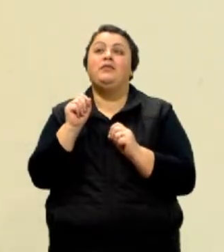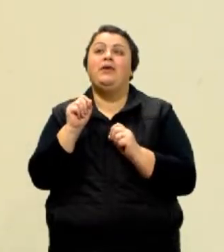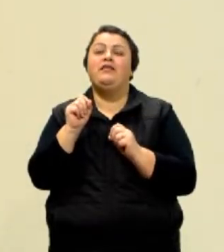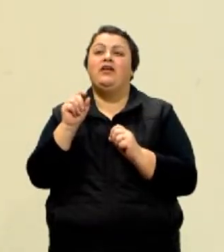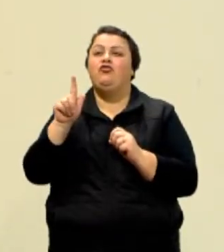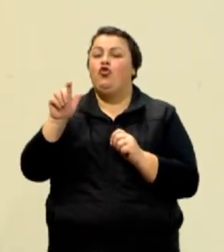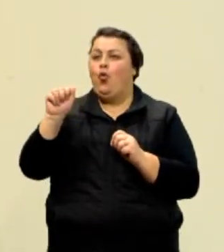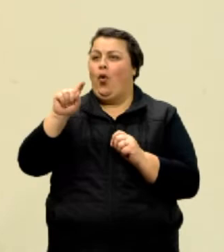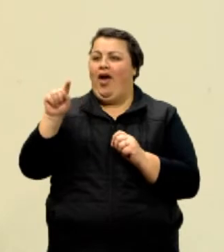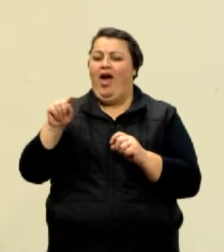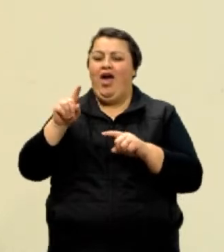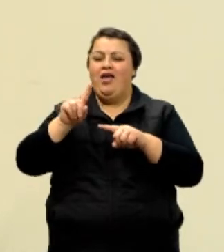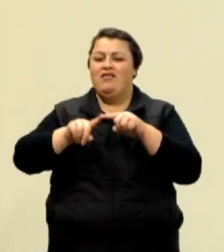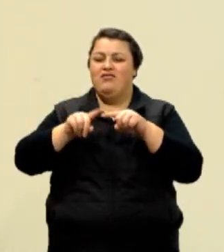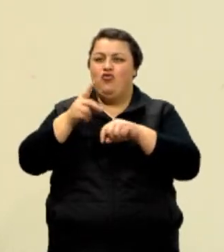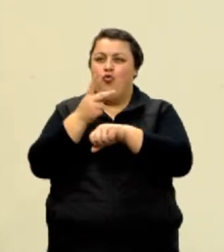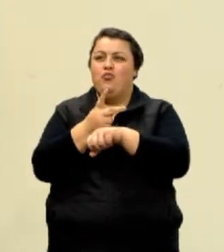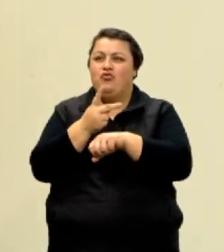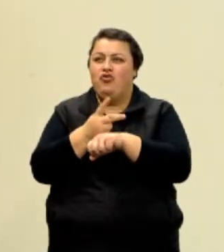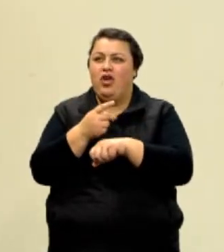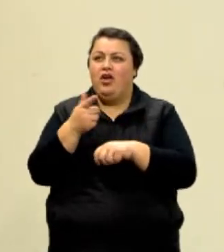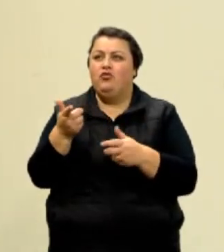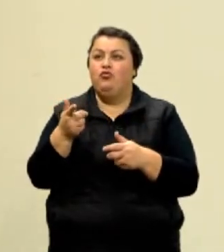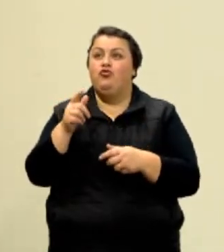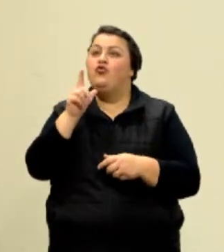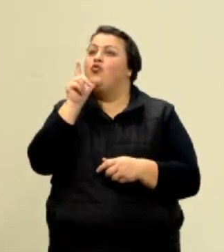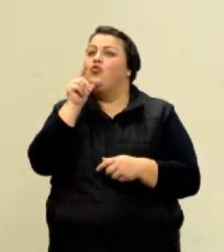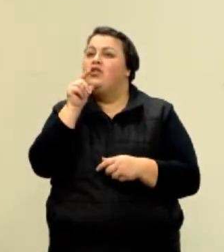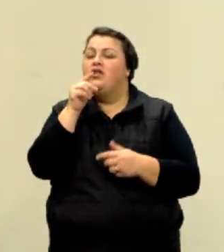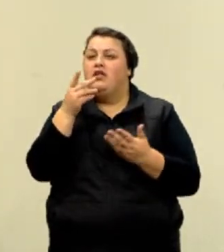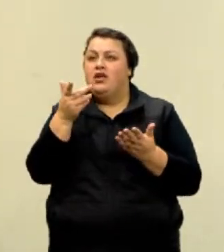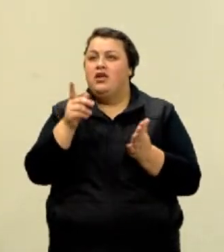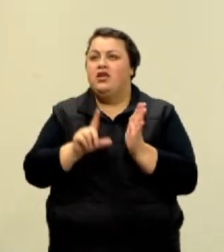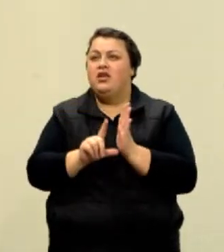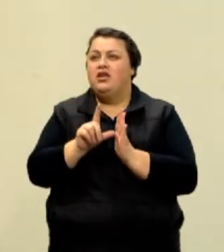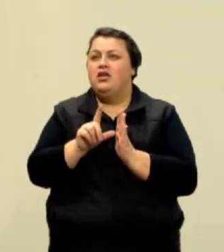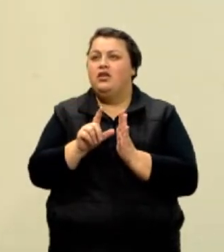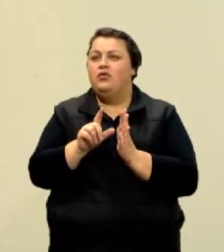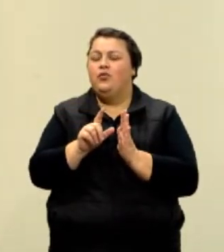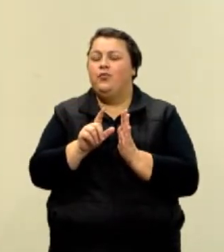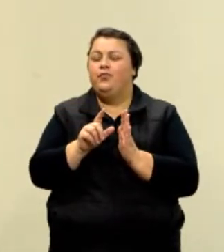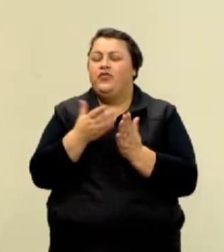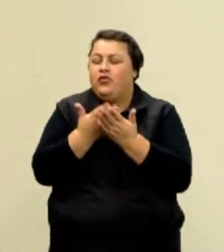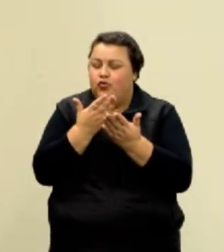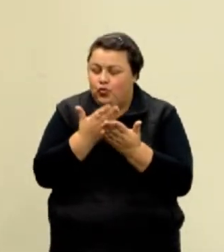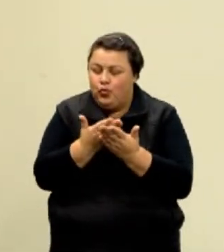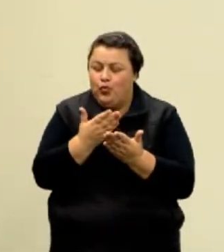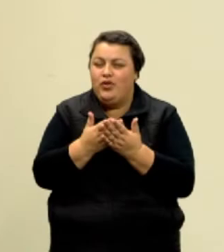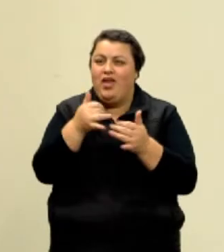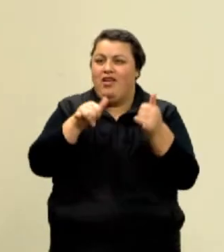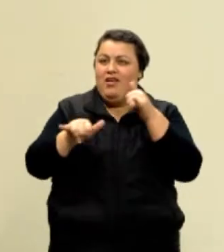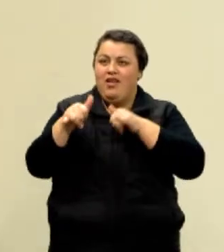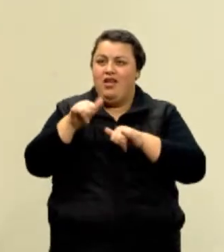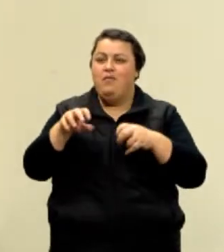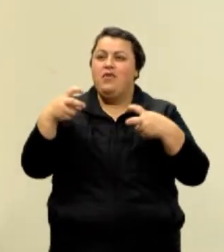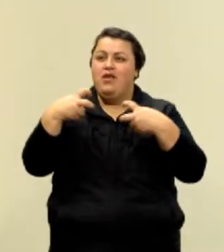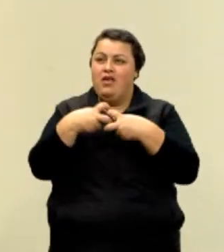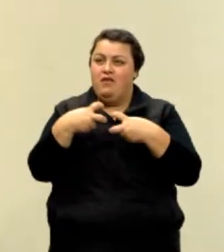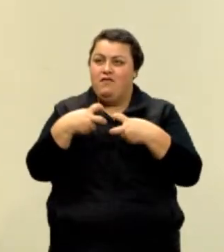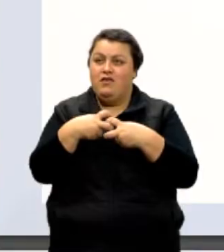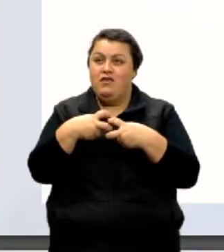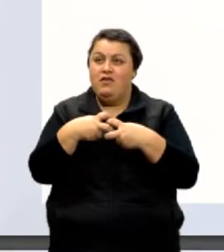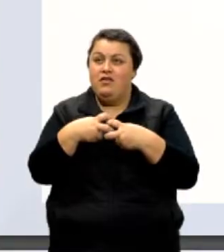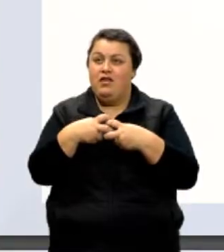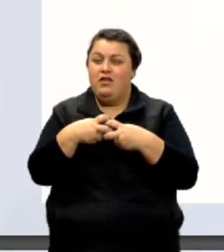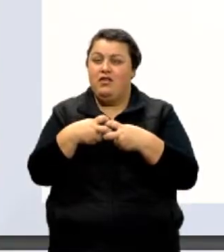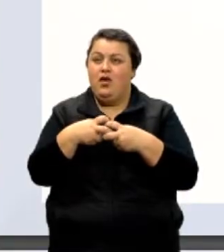a massa de um objeto, a massa de um líquido, se estuda em química isso, se estuda em física. É uma propriedade